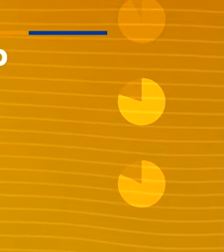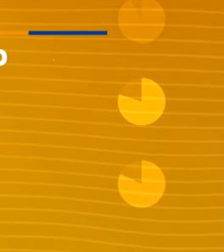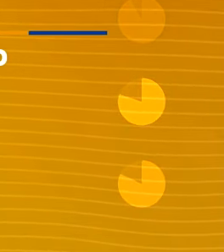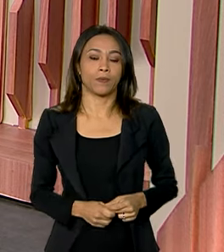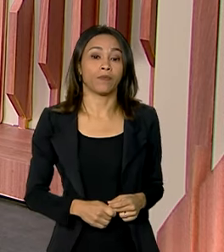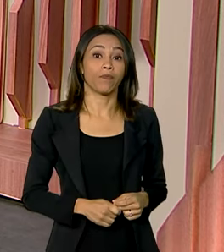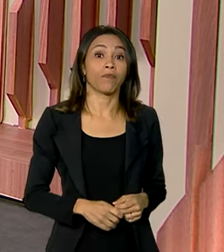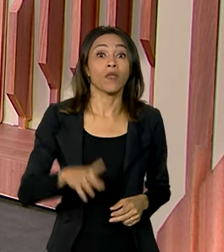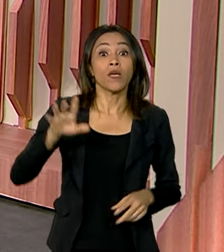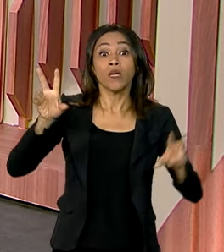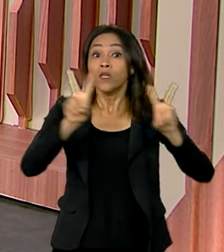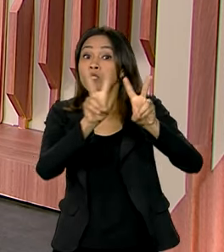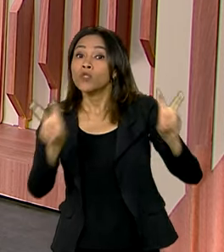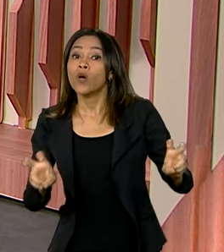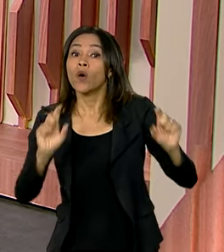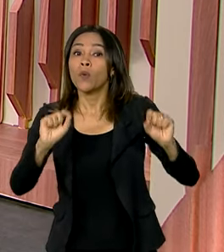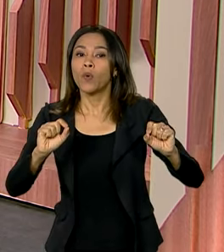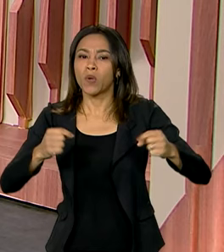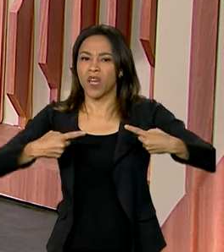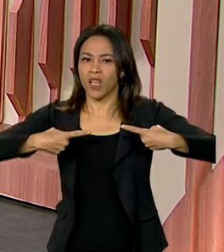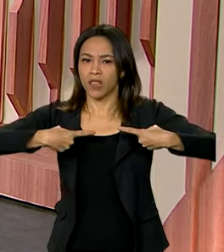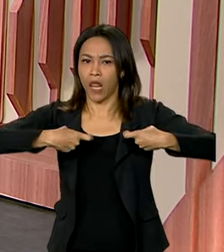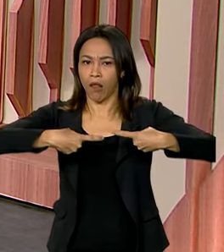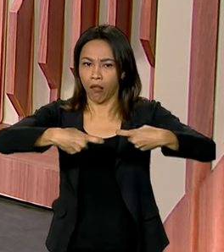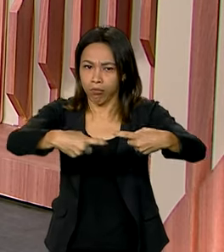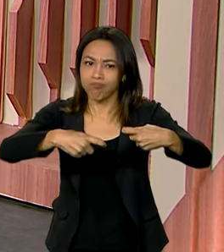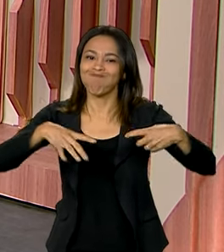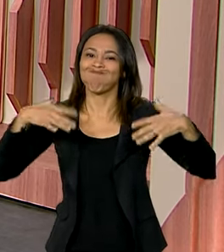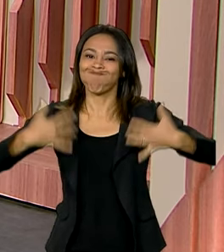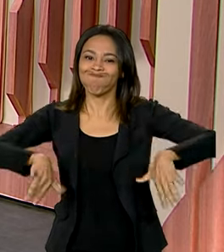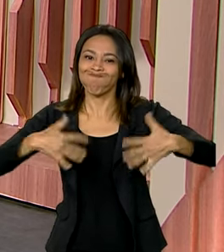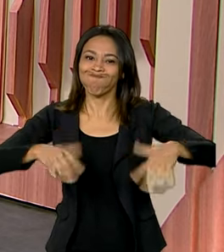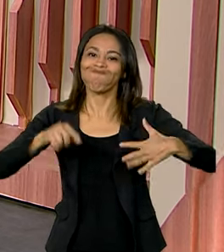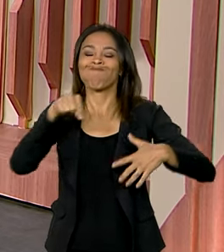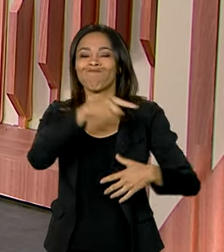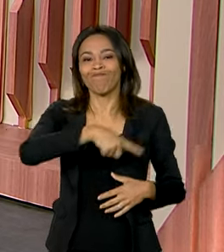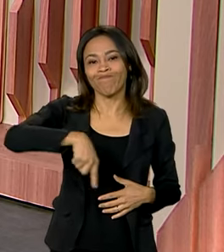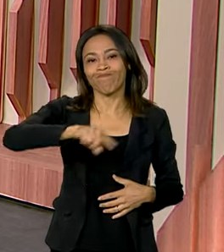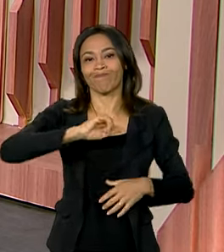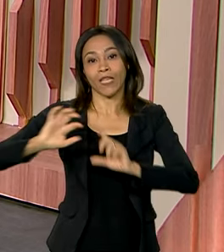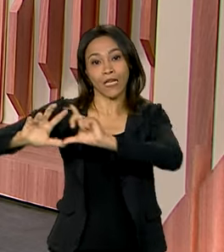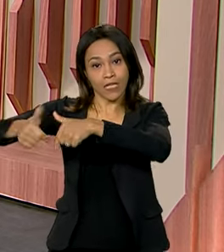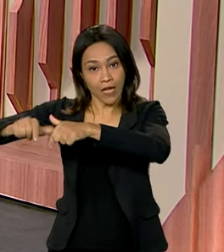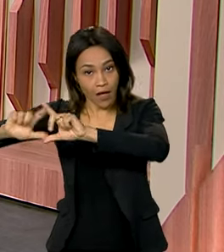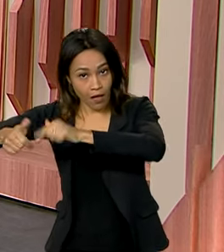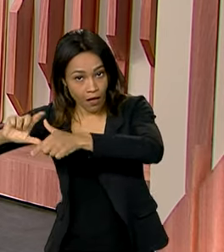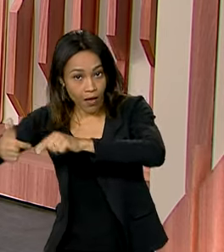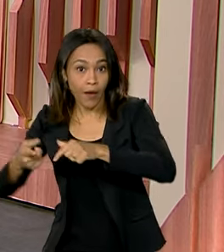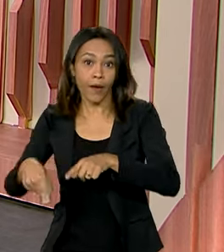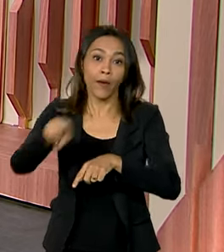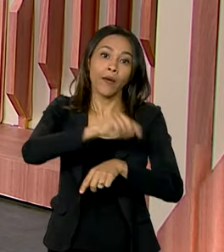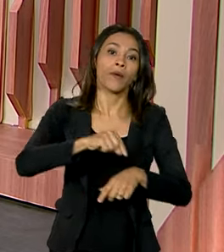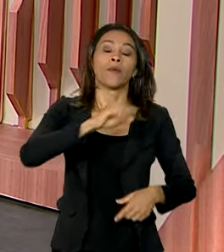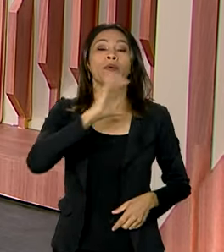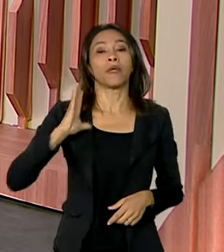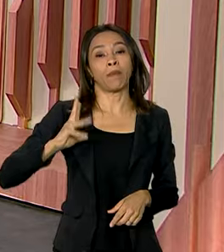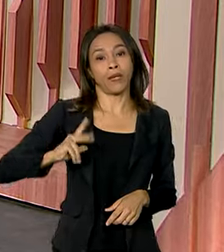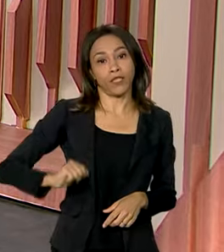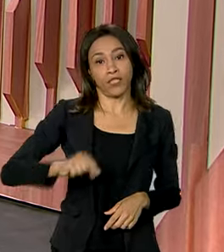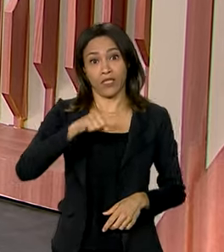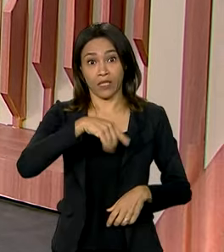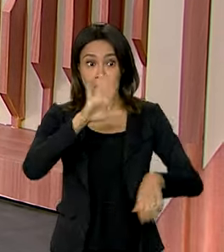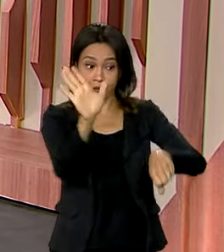E a gente fala agora sobre o conflito entre Israel e Palestina. O Itamaraty emitiu uma nota em que manifesta